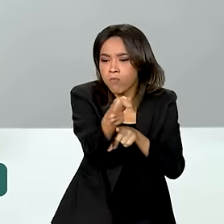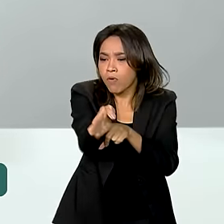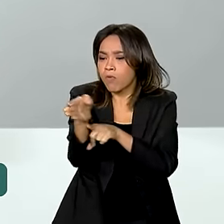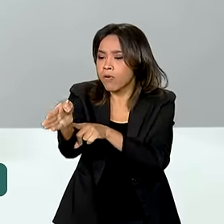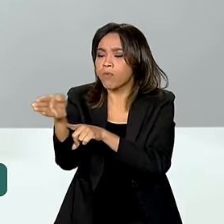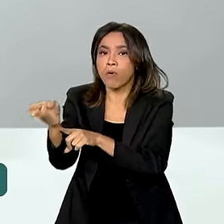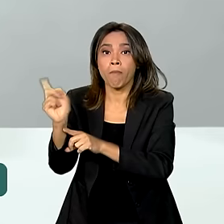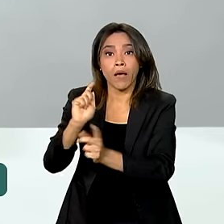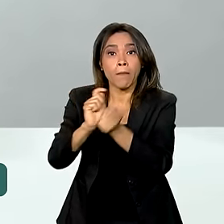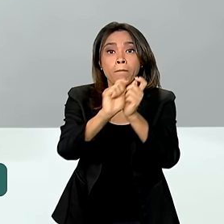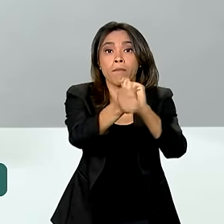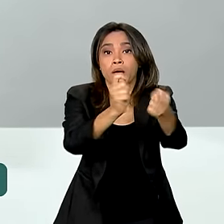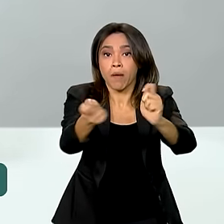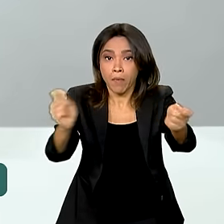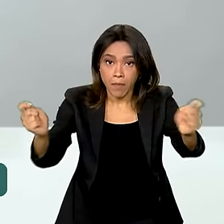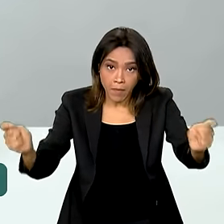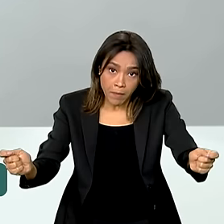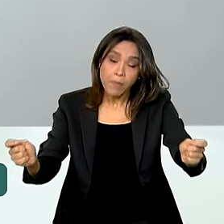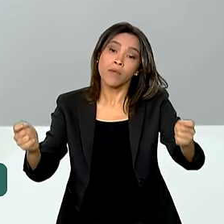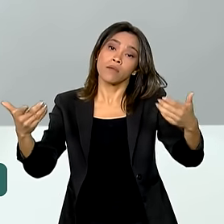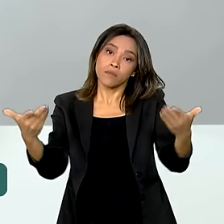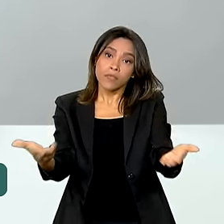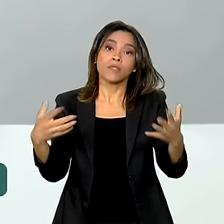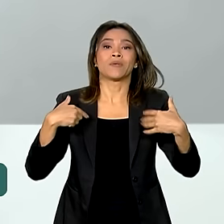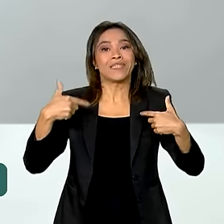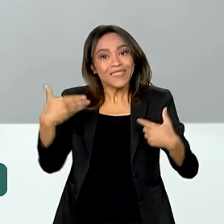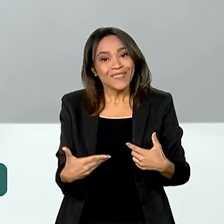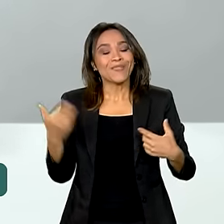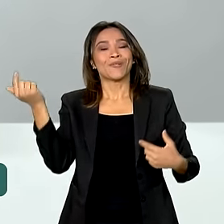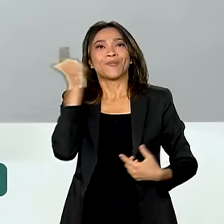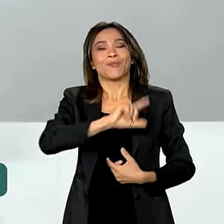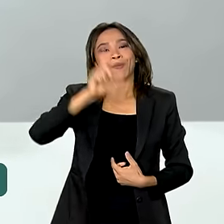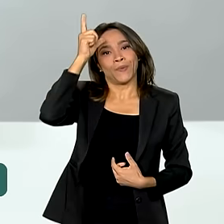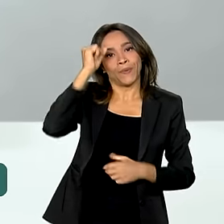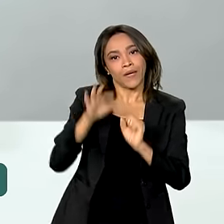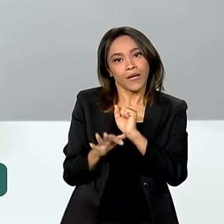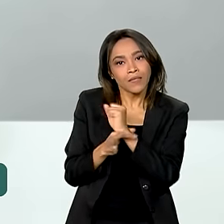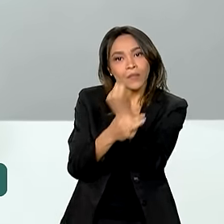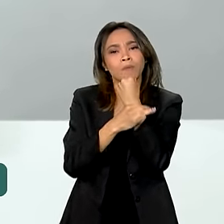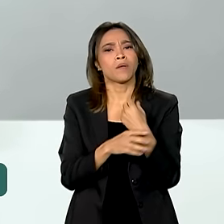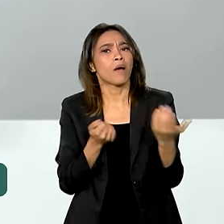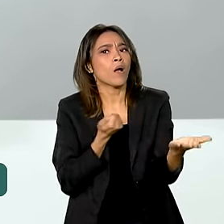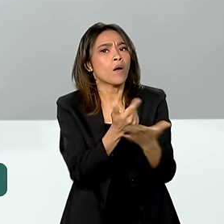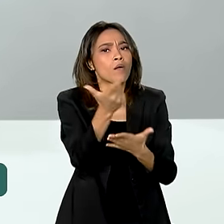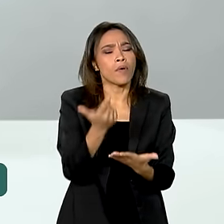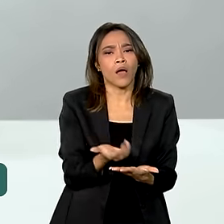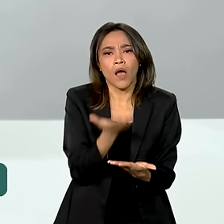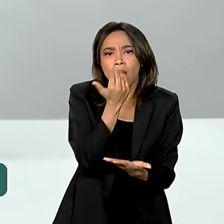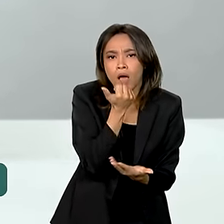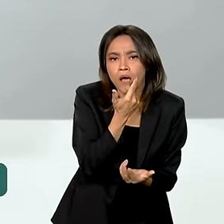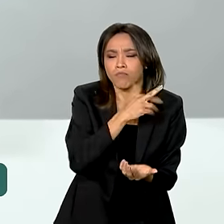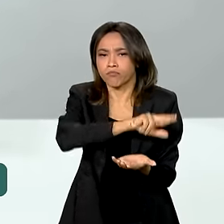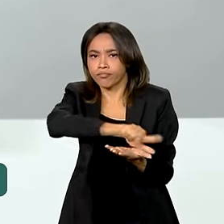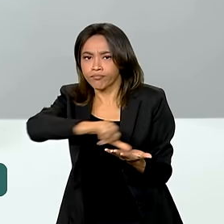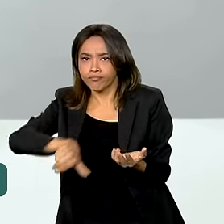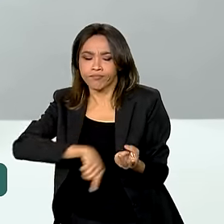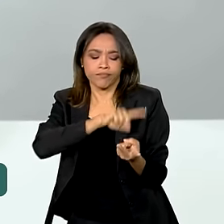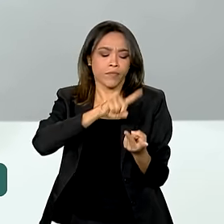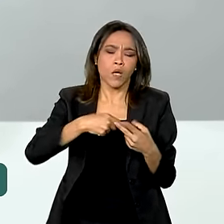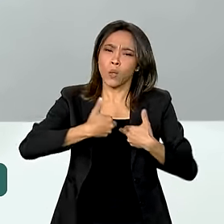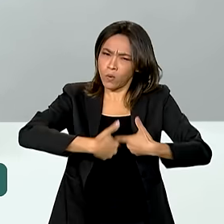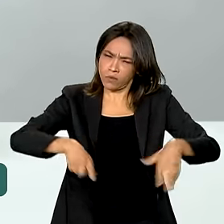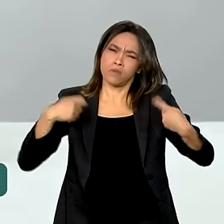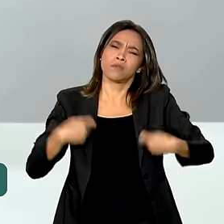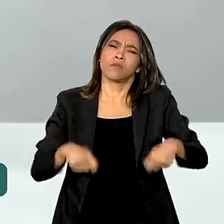pagamento integral. Com isso, a gente garante um dinheirinho para comprar alimento, para comprar ali coisas que